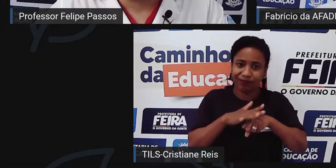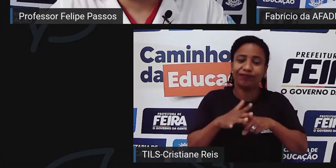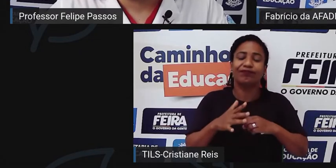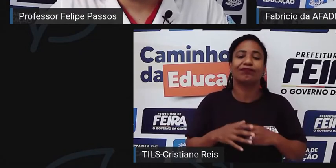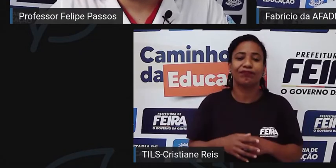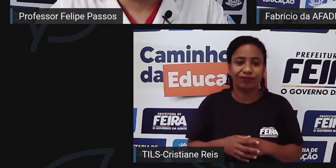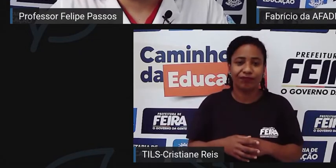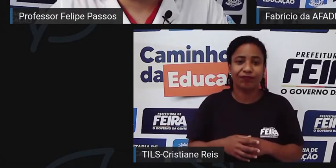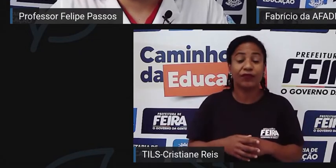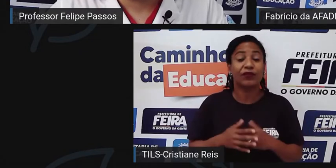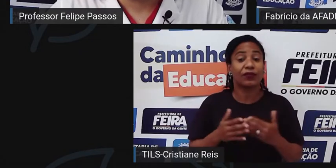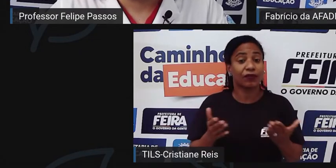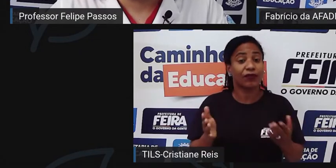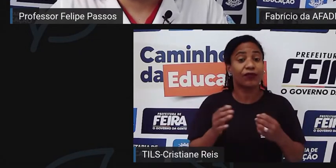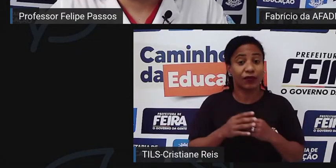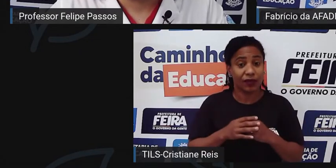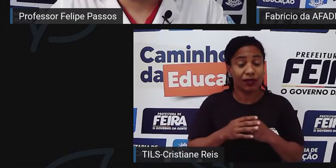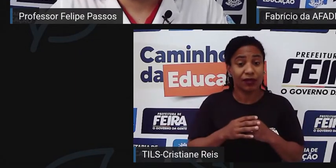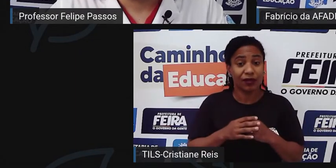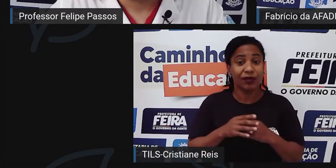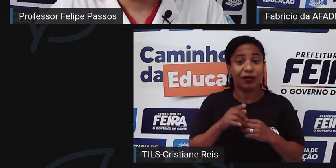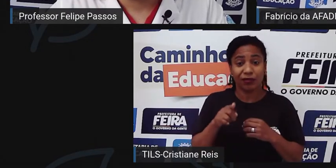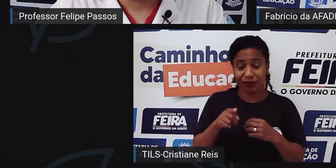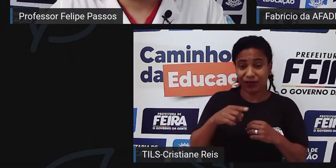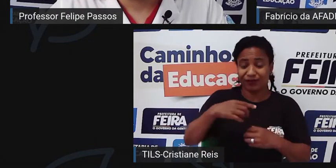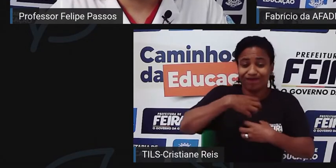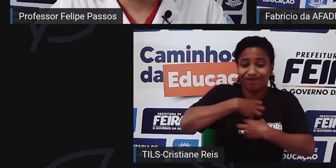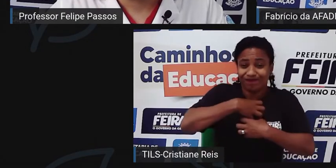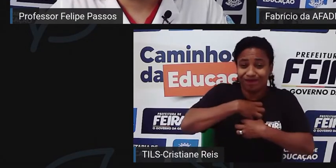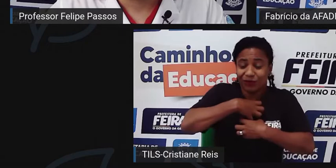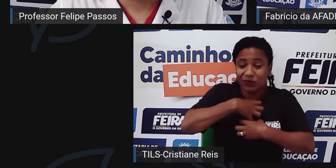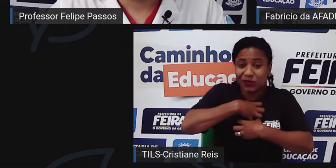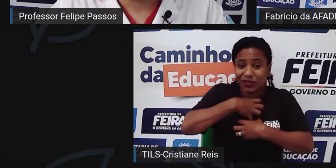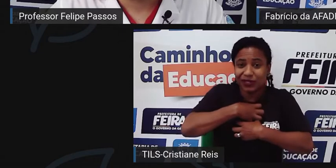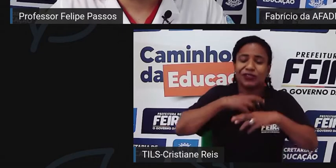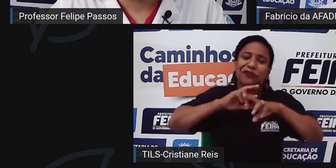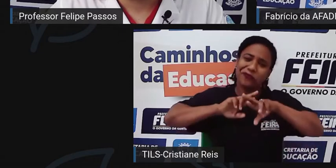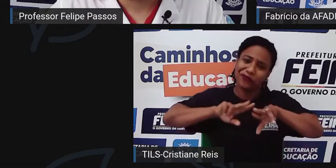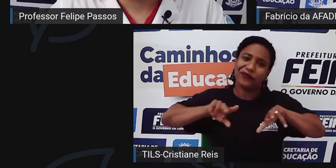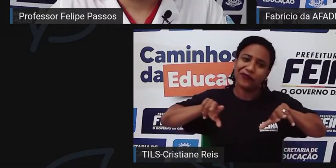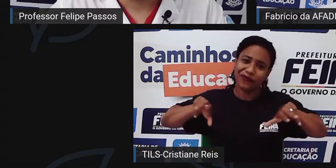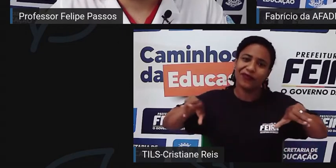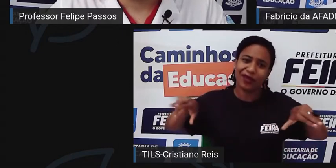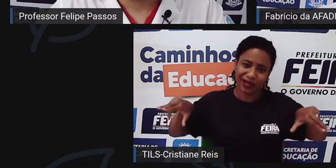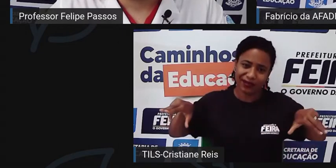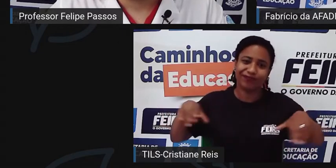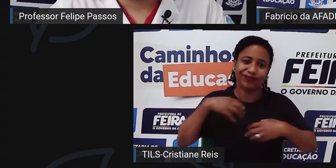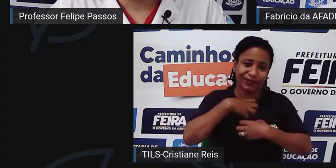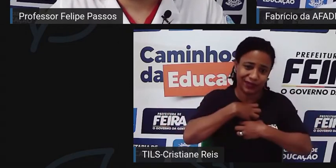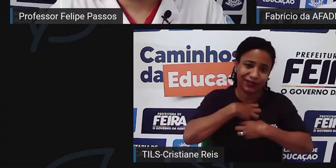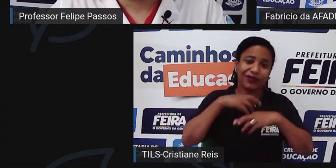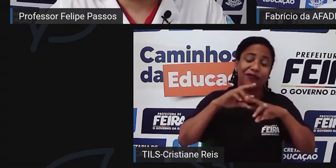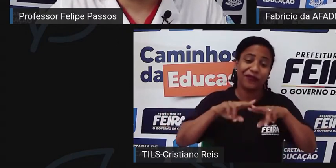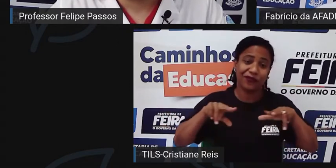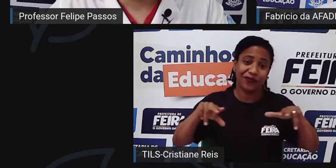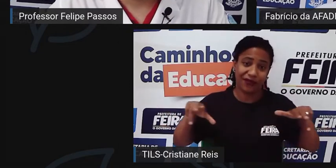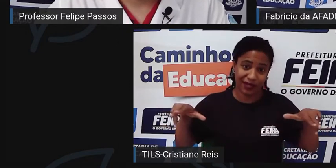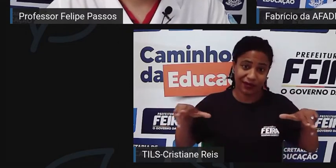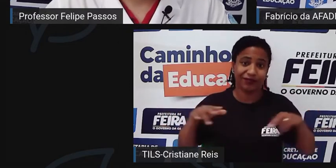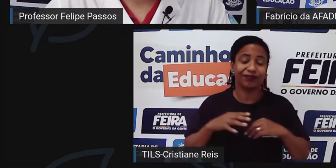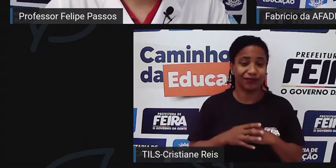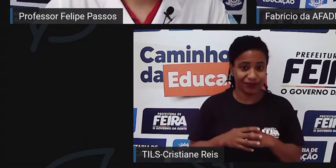então, assim, é muitos sintomas que a pessoa com a doença fos-ciforme, ela tem, então, assim, não é,